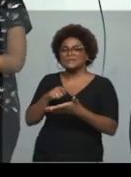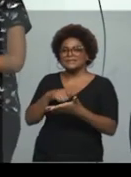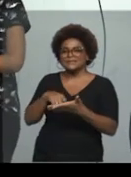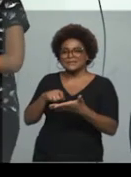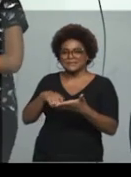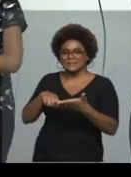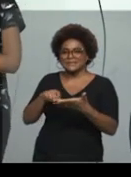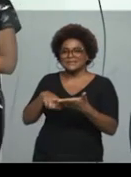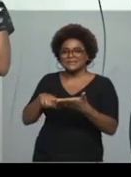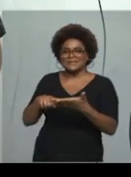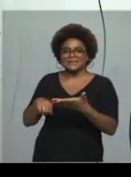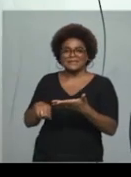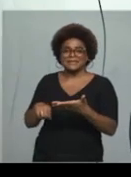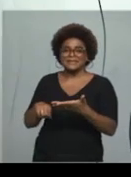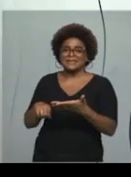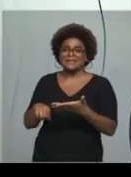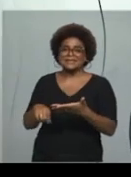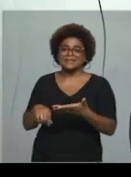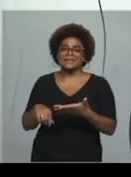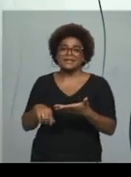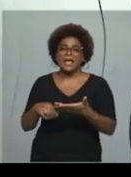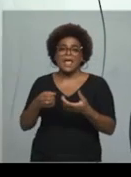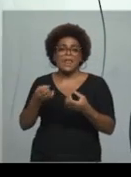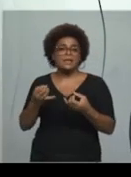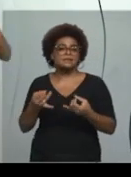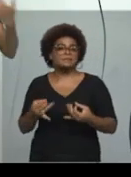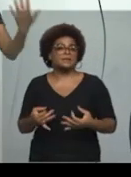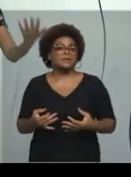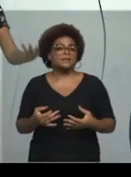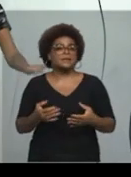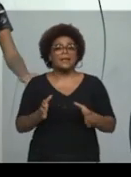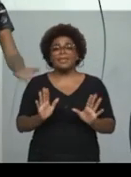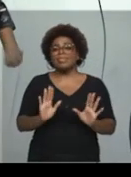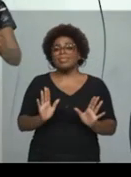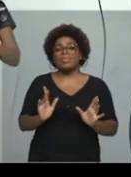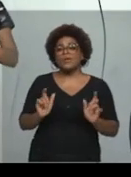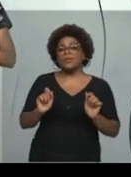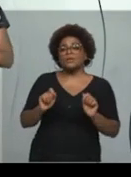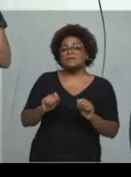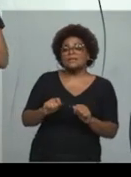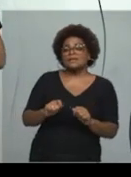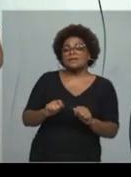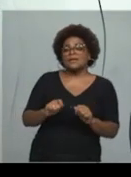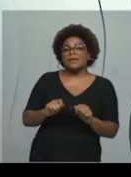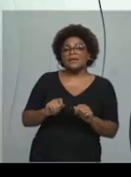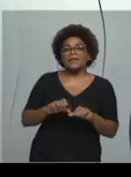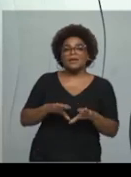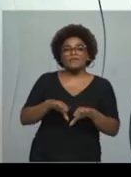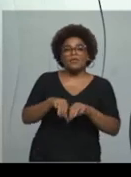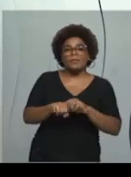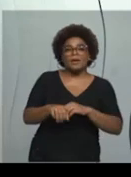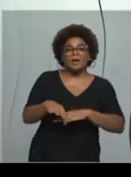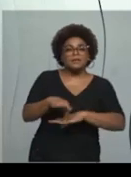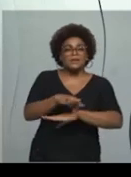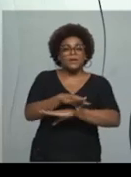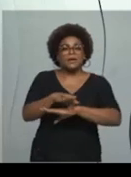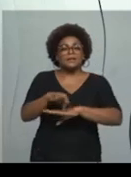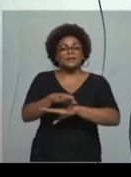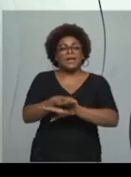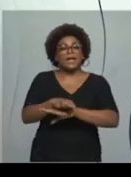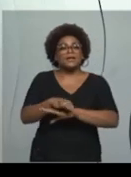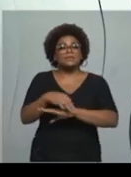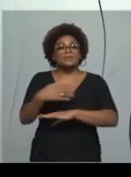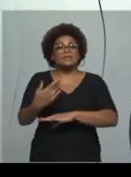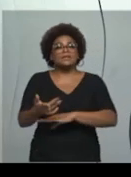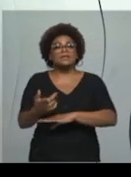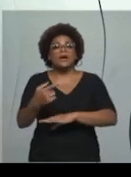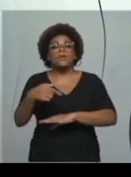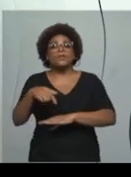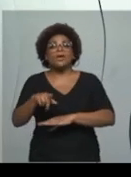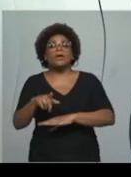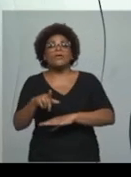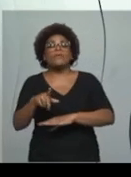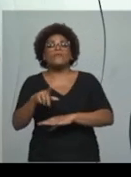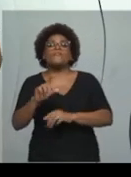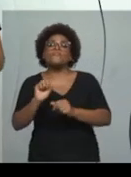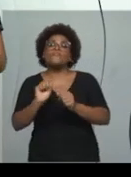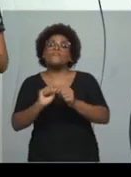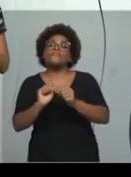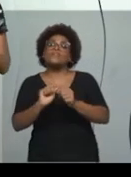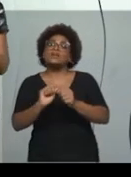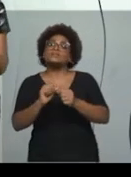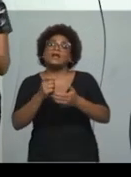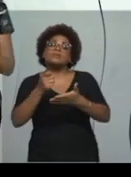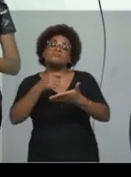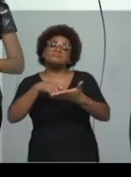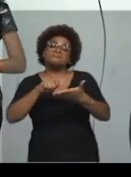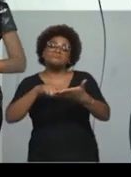ah, que não deu para fazer isso, então ele fez aquilo. Ele está falando desse processo da escrita. Ele